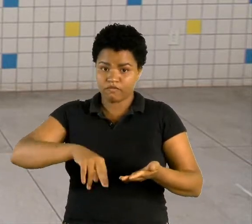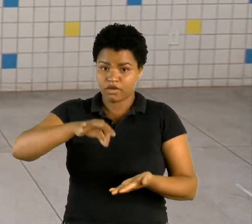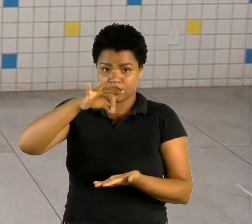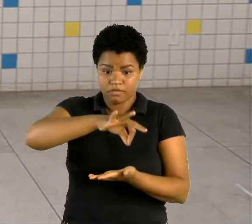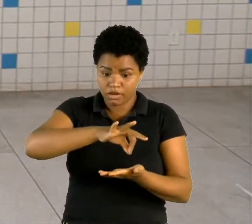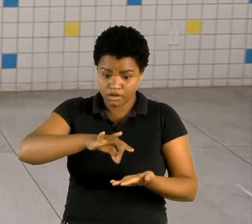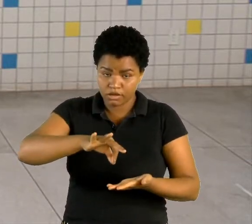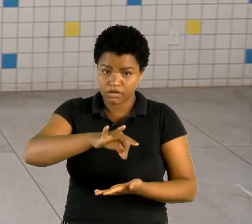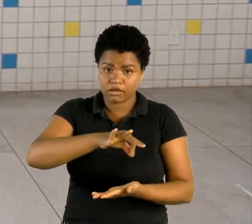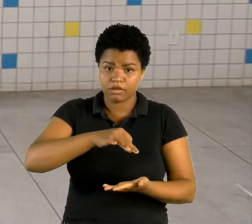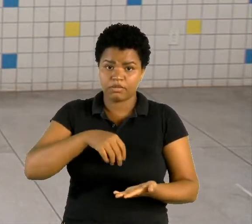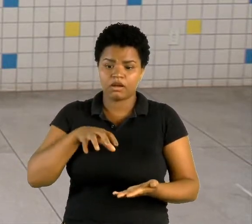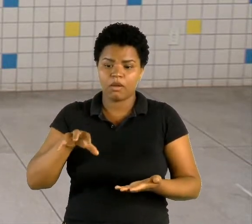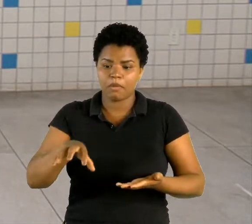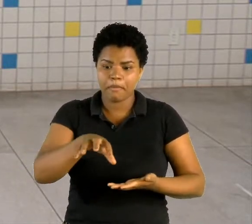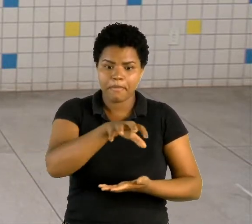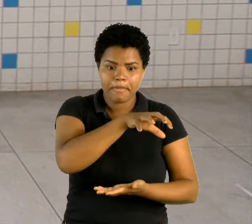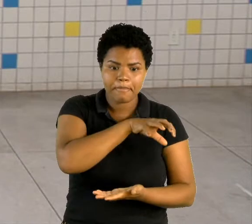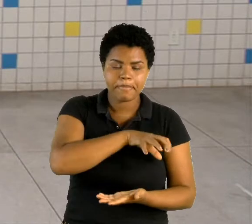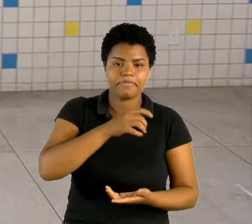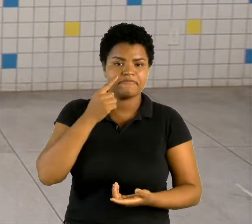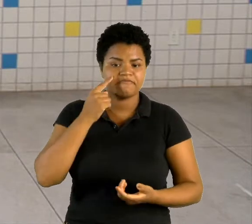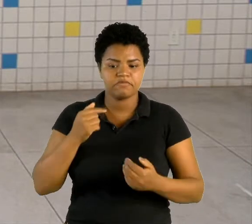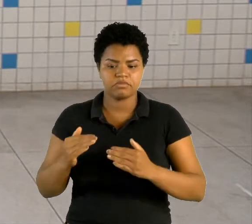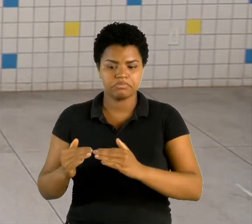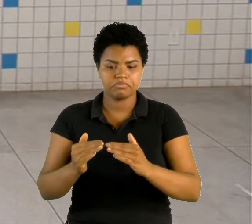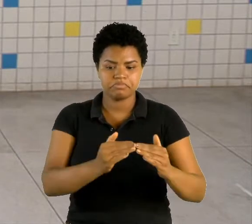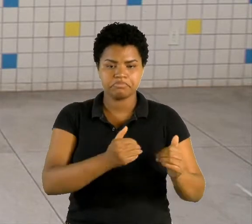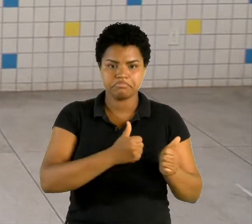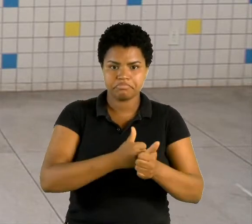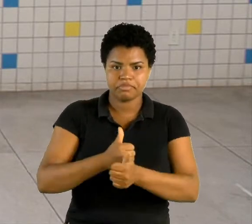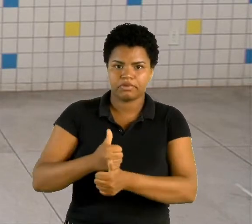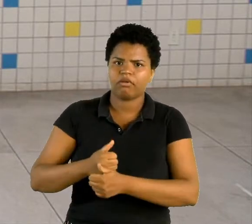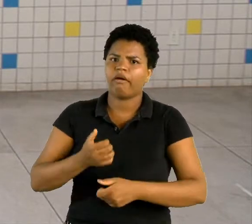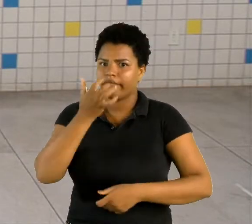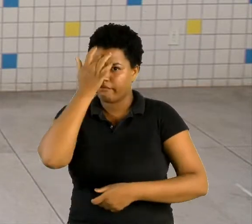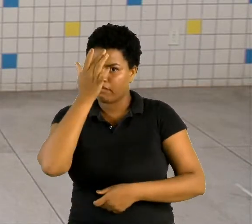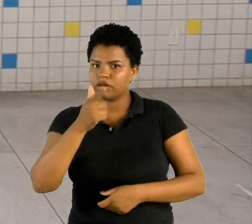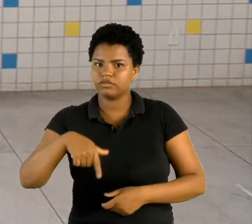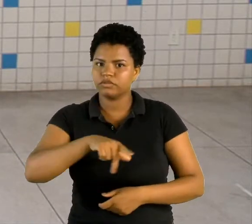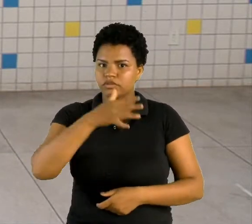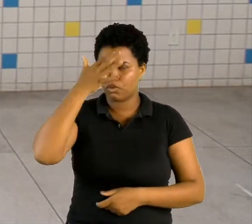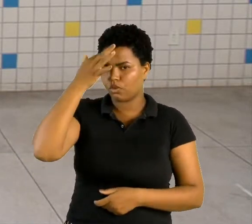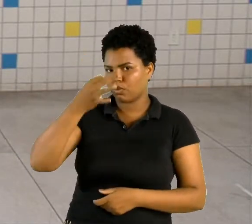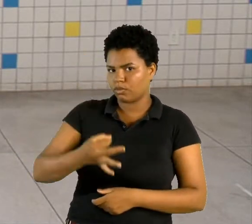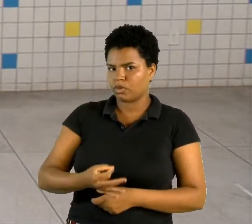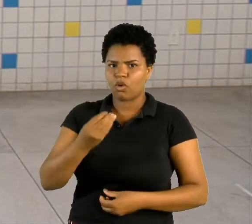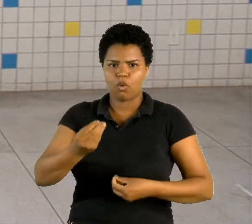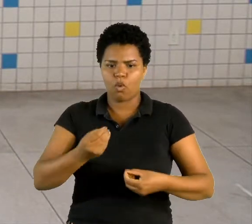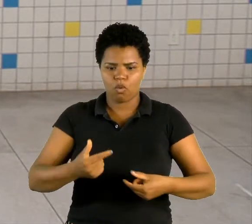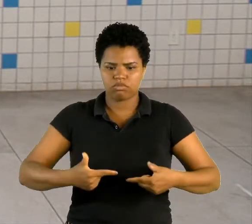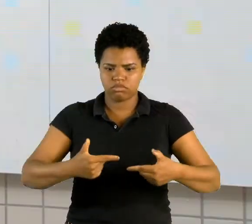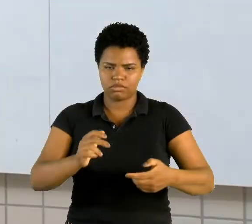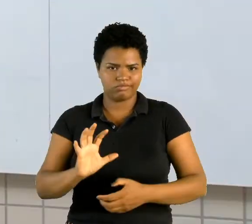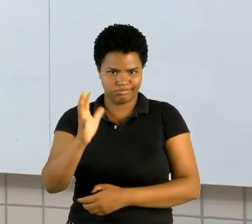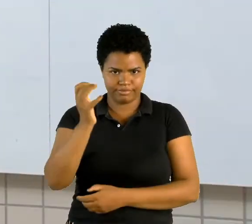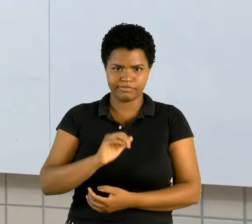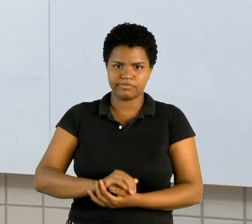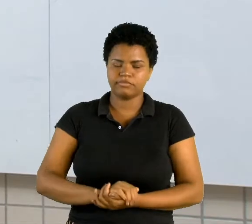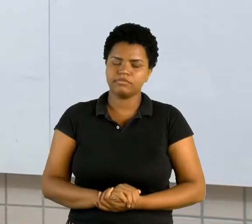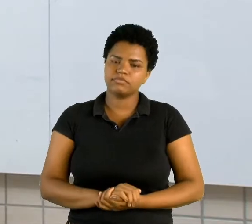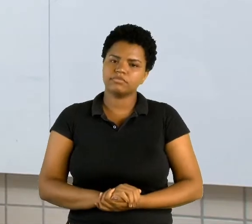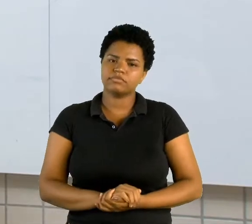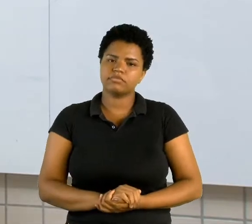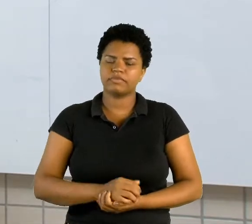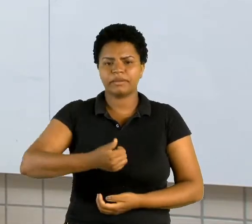identifique esses territórios vizinhos, ok? Vai ficar muito mais fácil de você compreender como que a guerra aconteceu. A